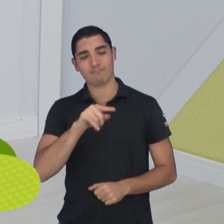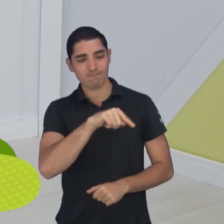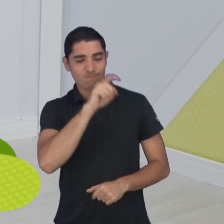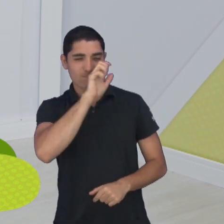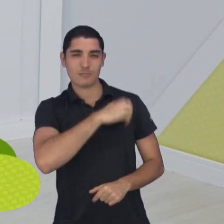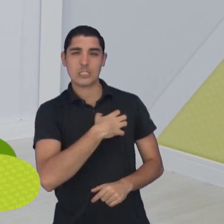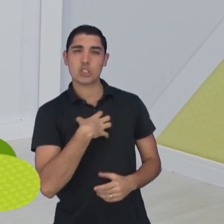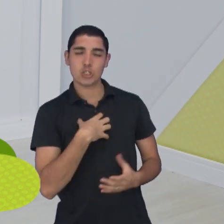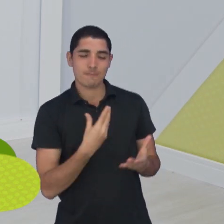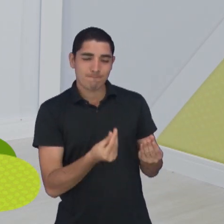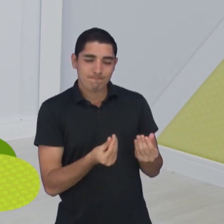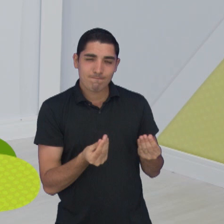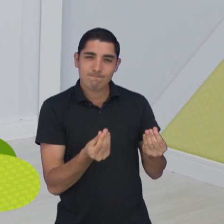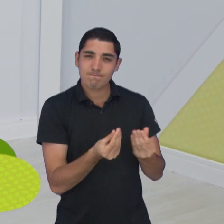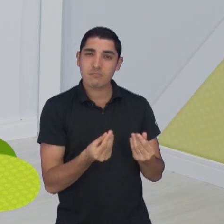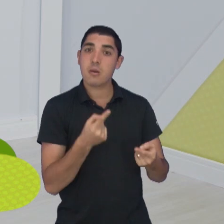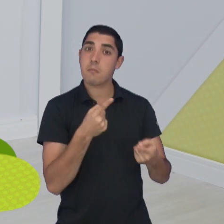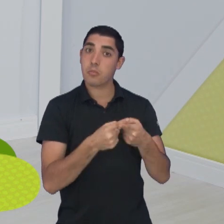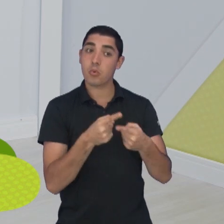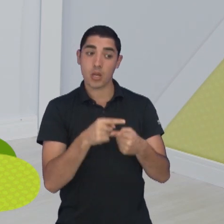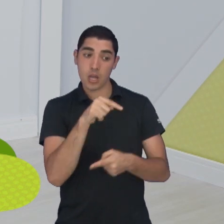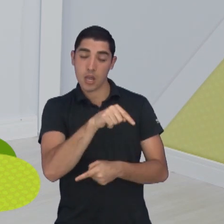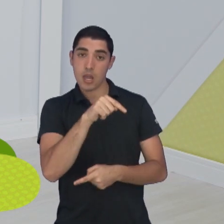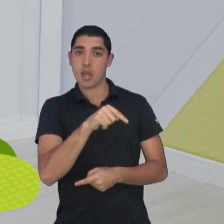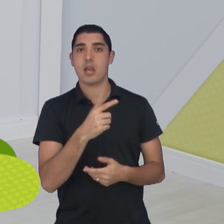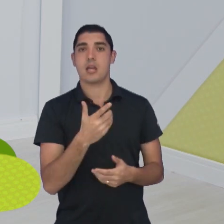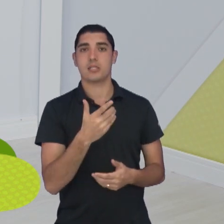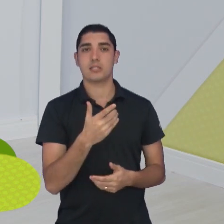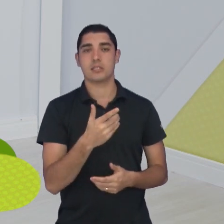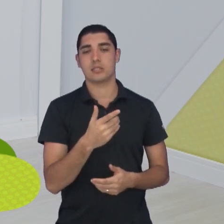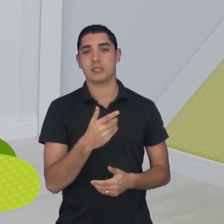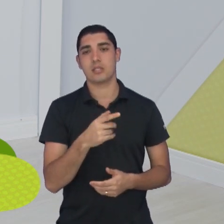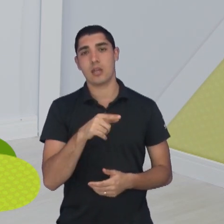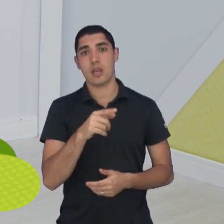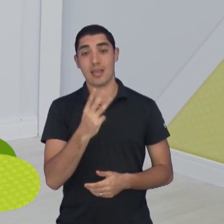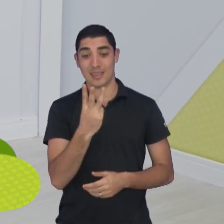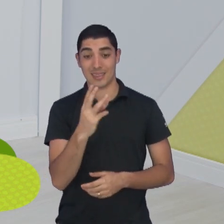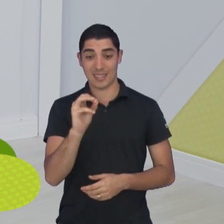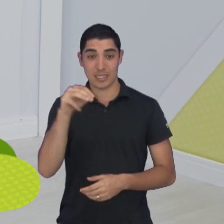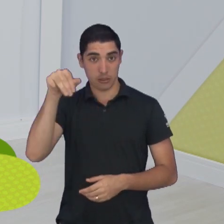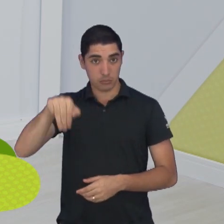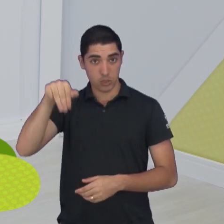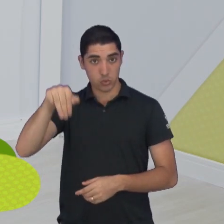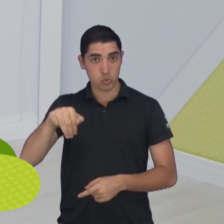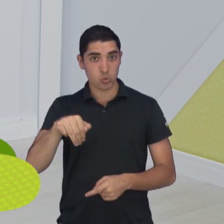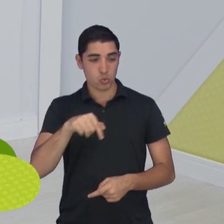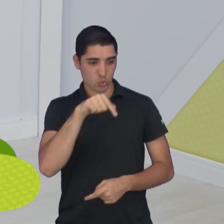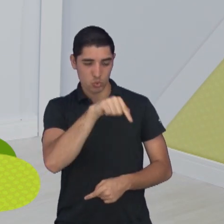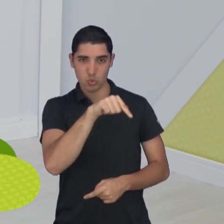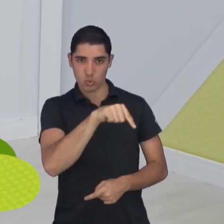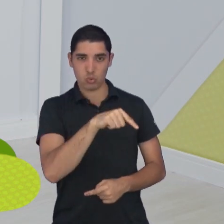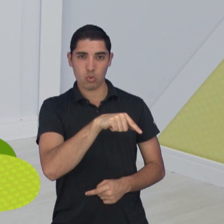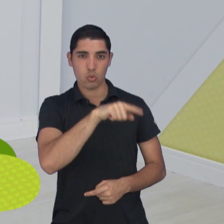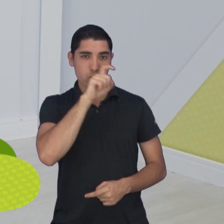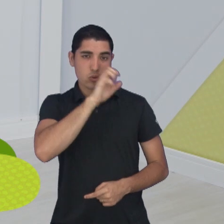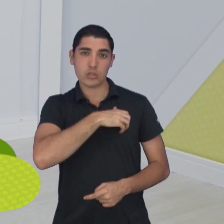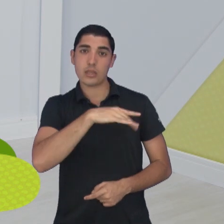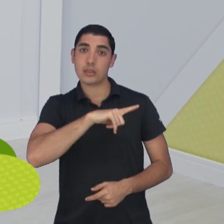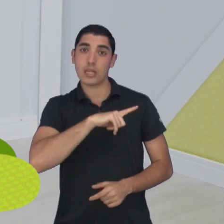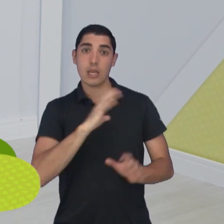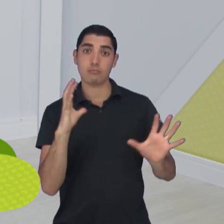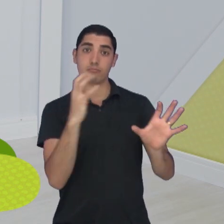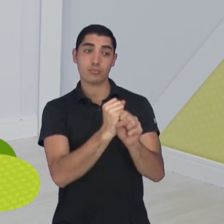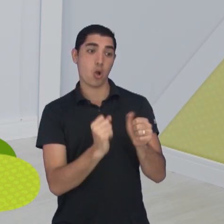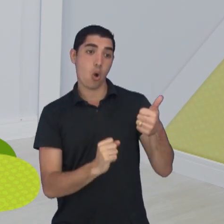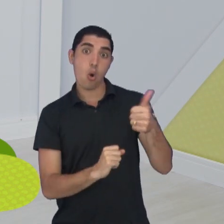sentimento de frustração. Até porque jogou praticamente... Praticamente não. Jogou 30 minutos na segunda etapa com um homem a mais. E não conseguiu